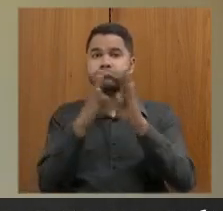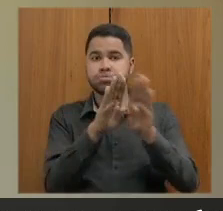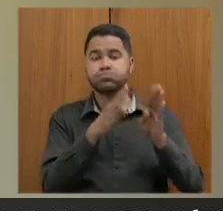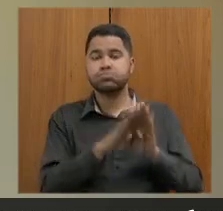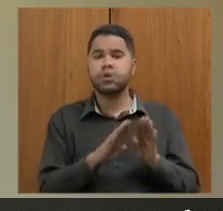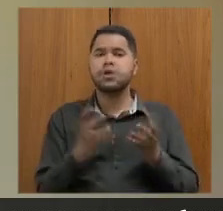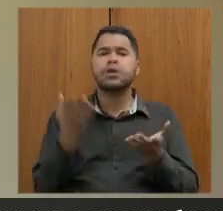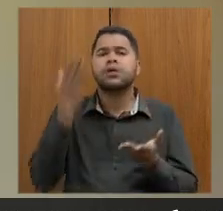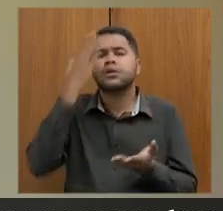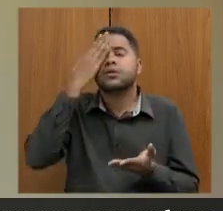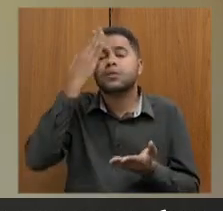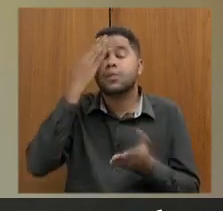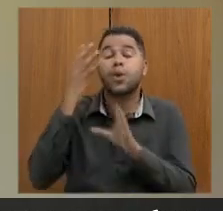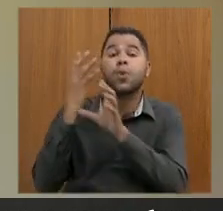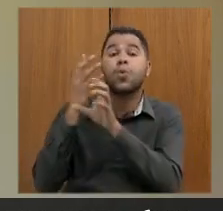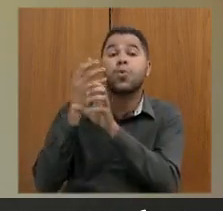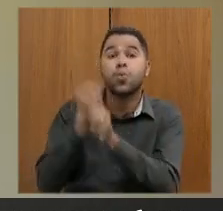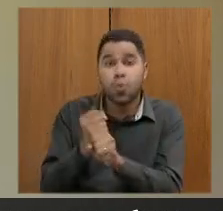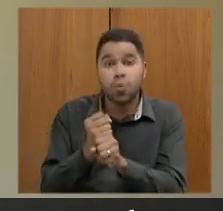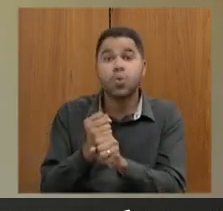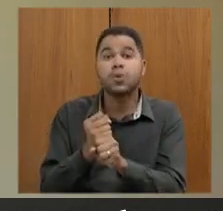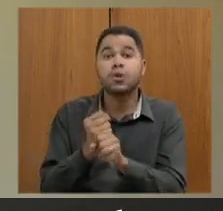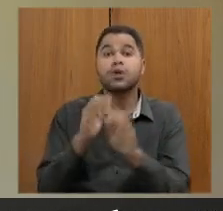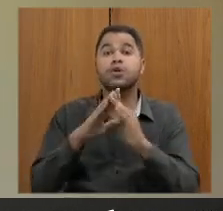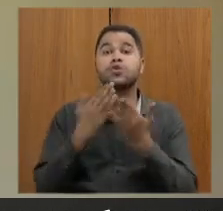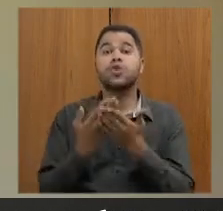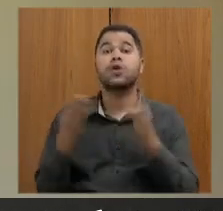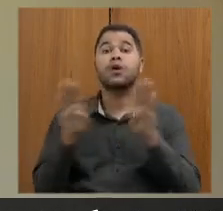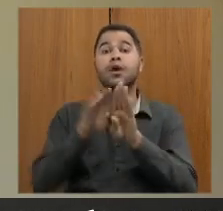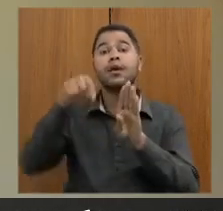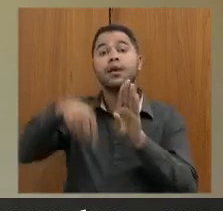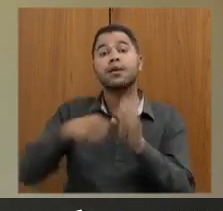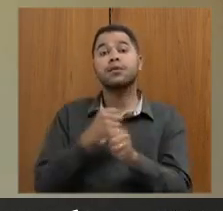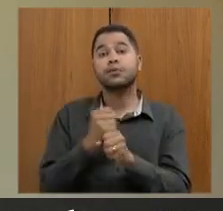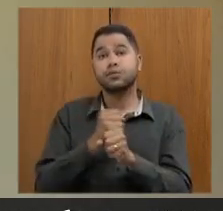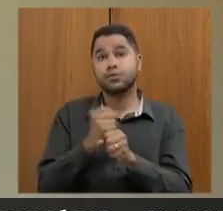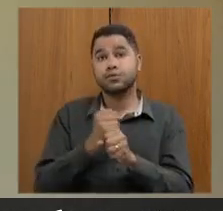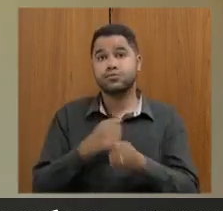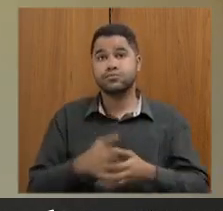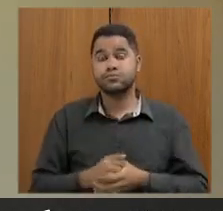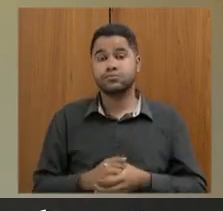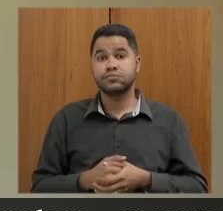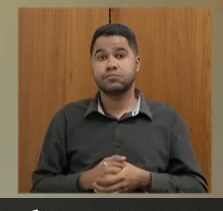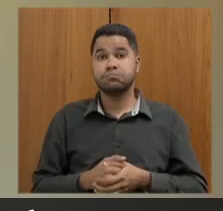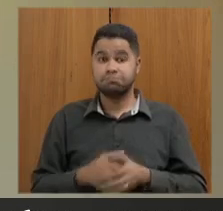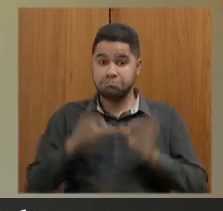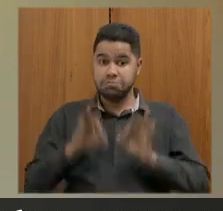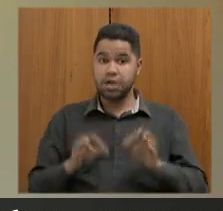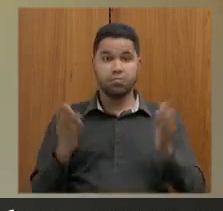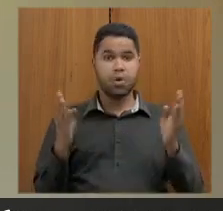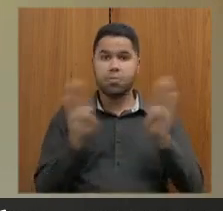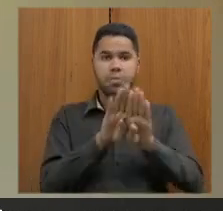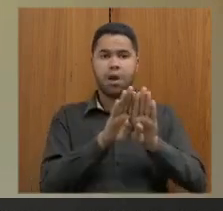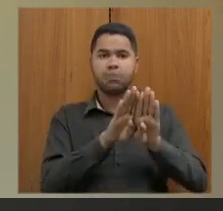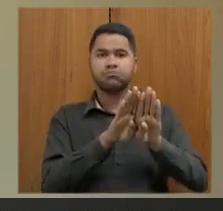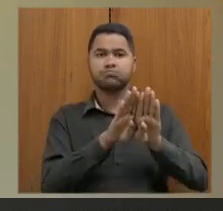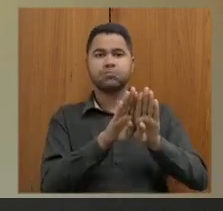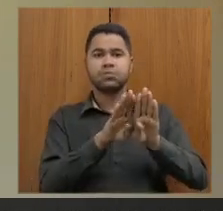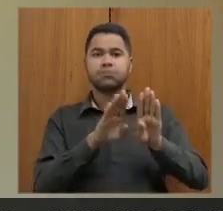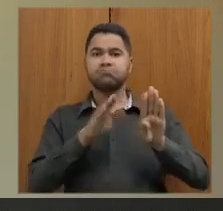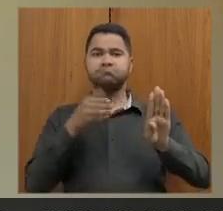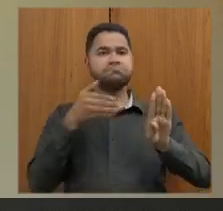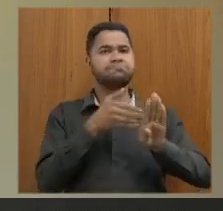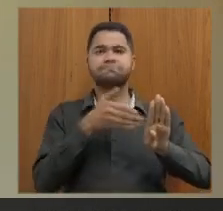eu queria saber qual o número efetivo de escolas foi fechado esse ano estruturas físicas que não estão atendendo